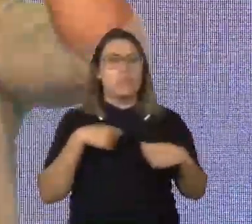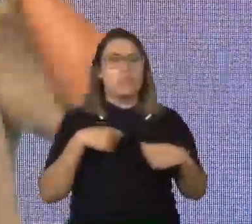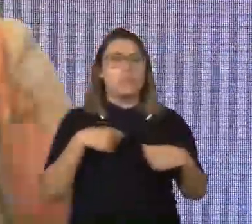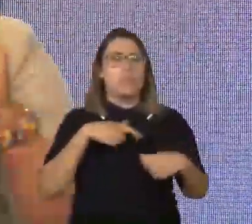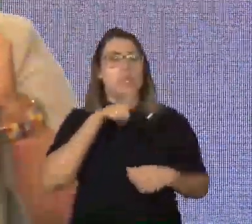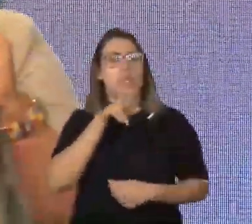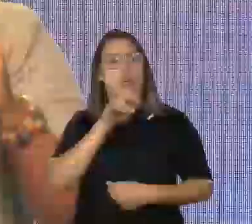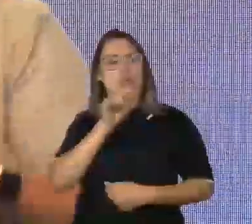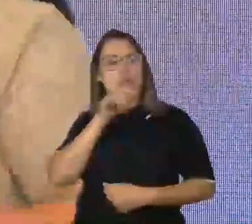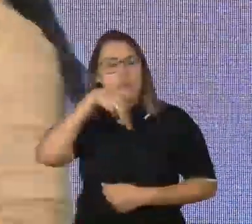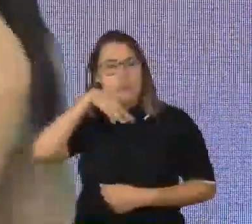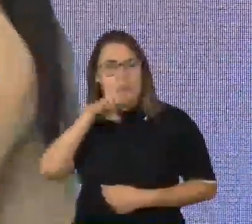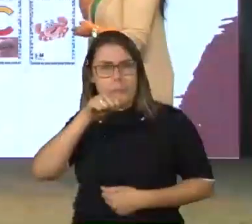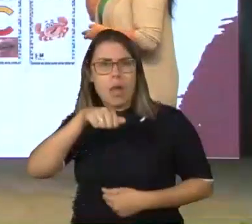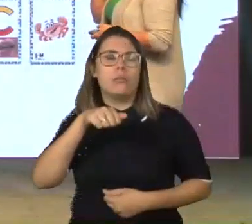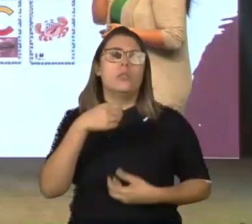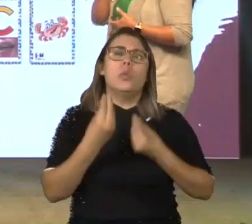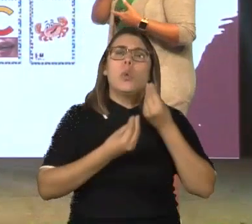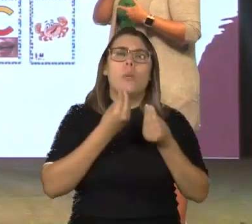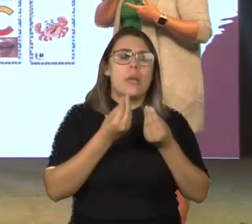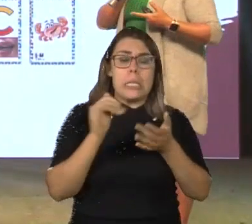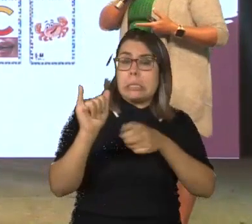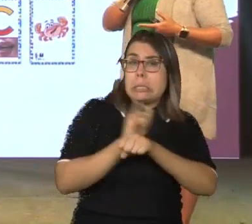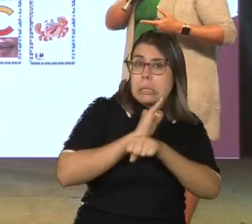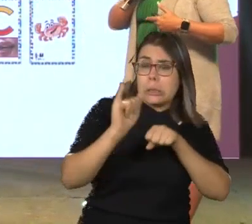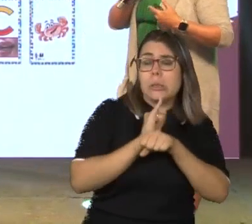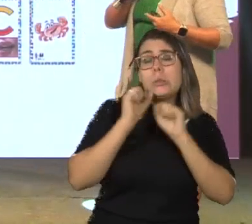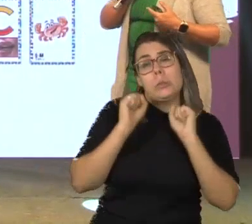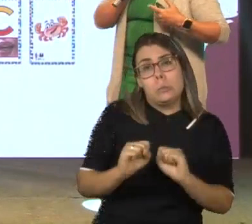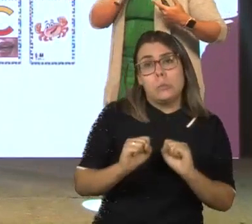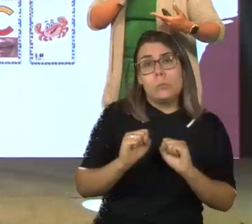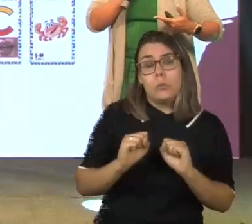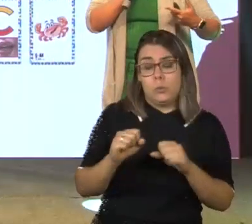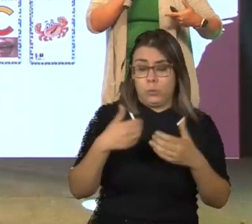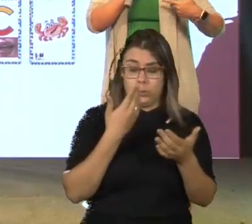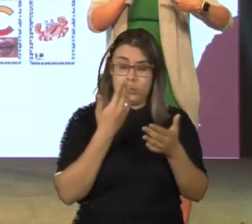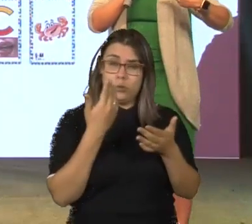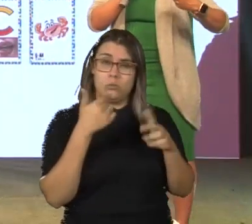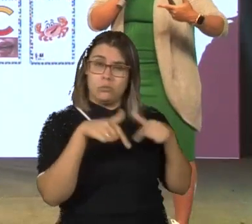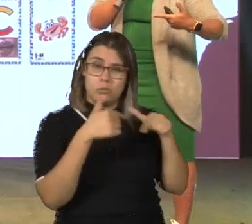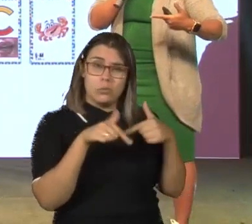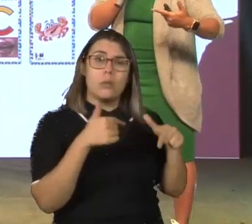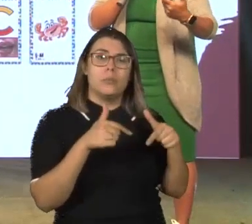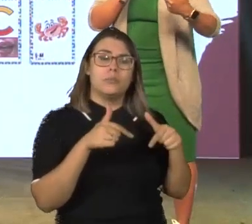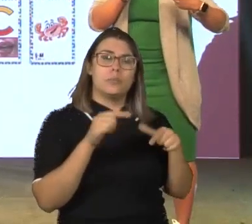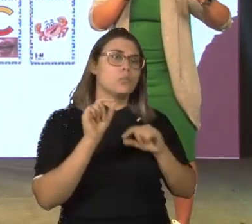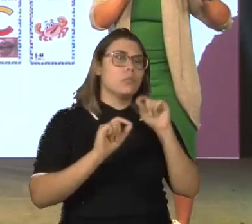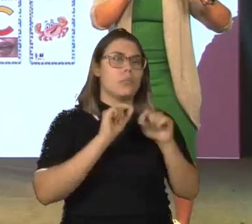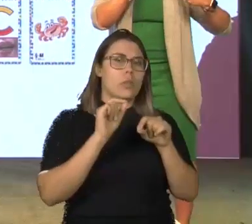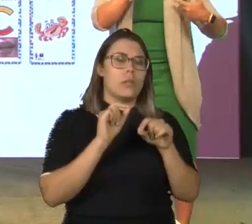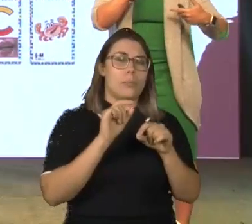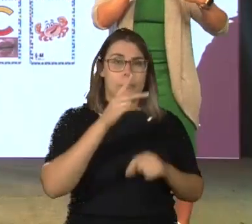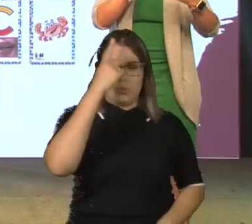grafema-fonema. Isso são estratégias que podemos fazer a nível de trabalho no processo de alfabetização para crianças